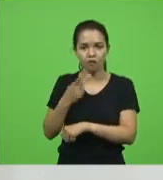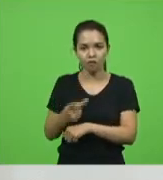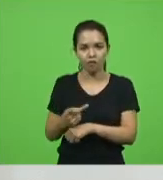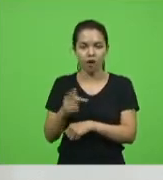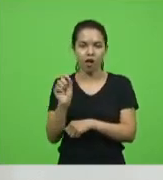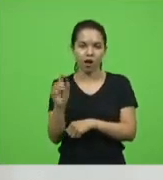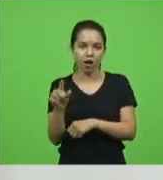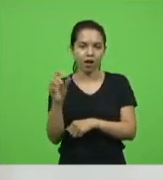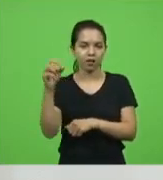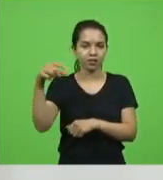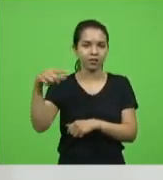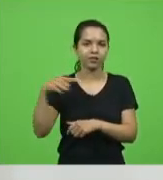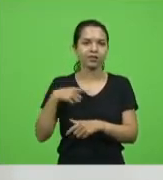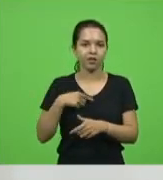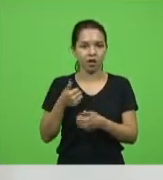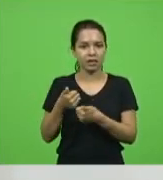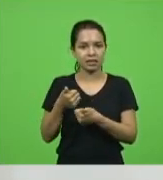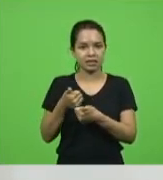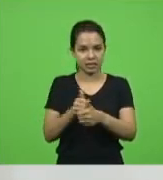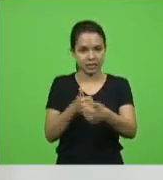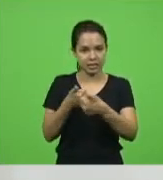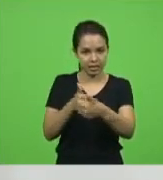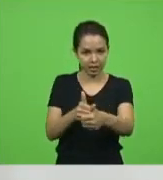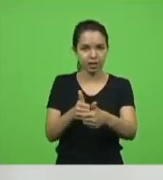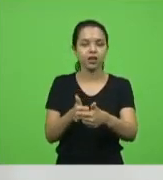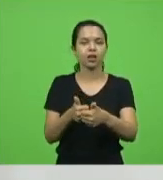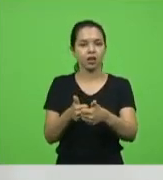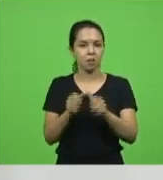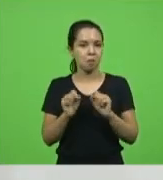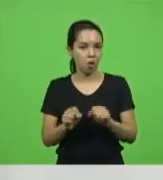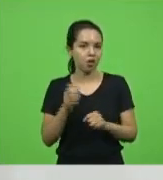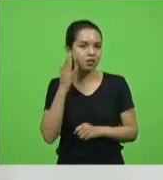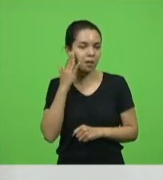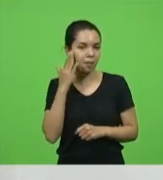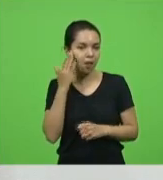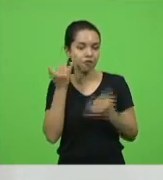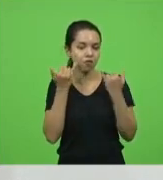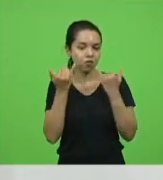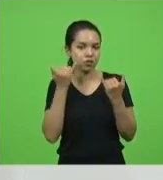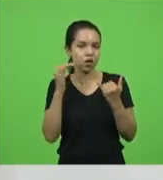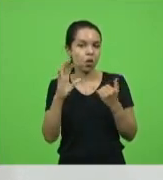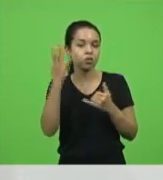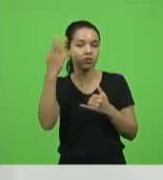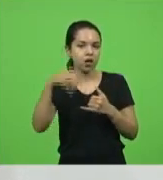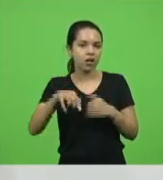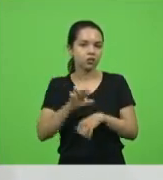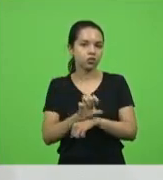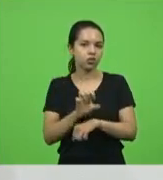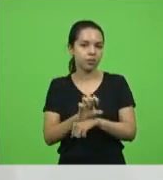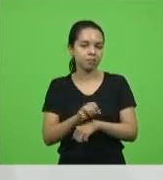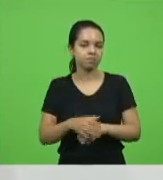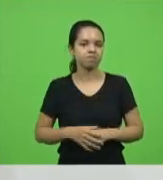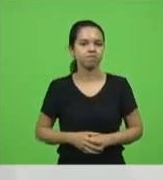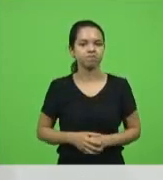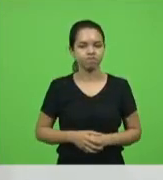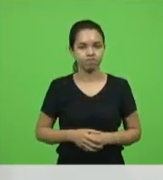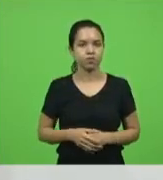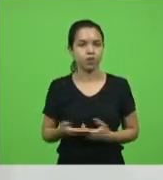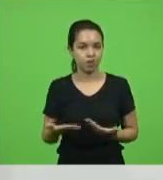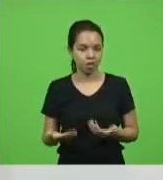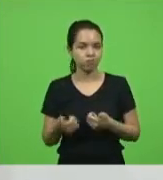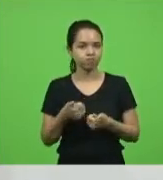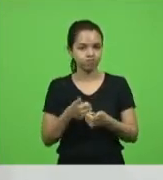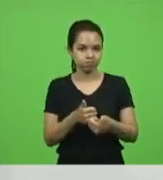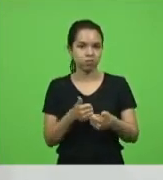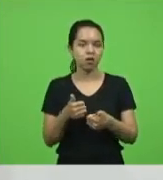o like e seguir. É bom saber aquilo que acontece no seu estado. Então, acompanhe o canal do YouTube